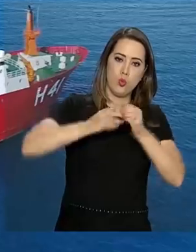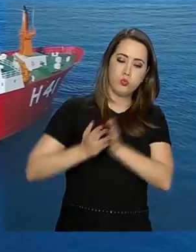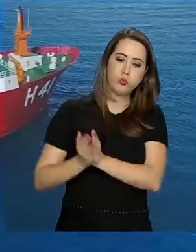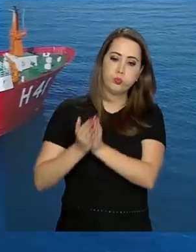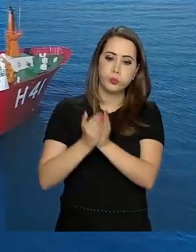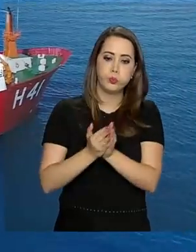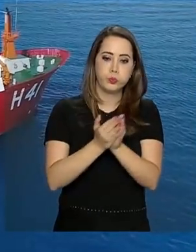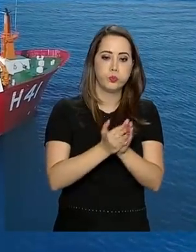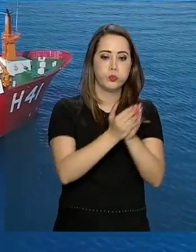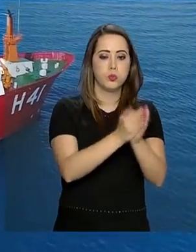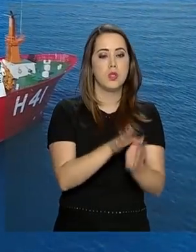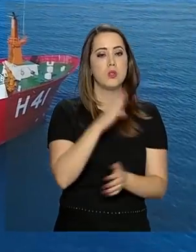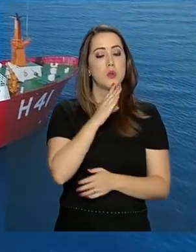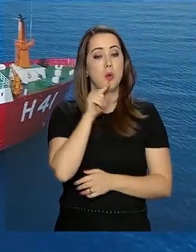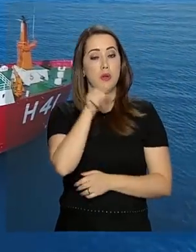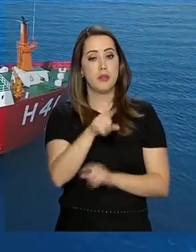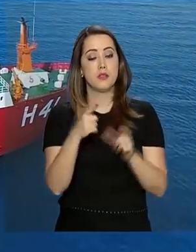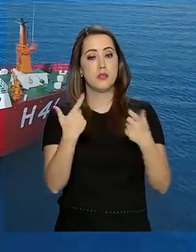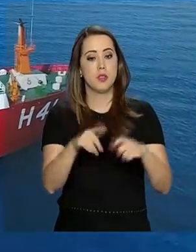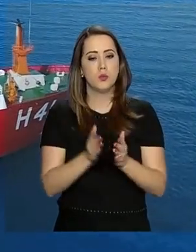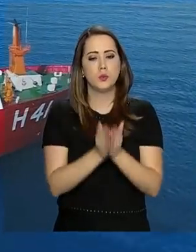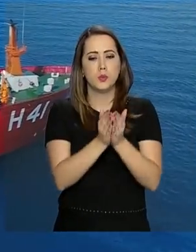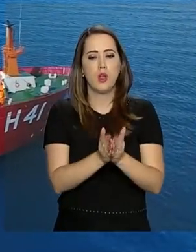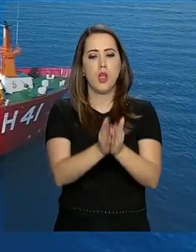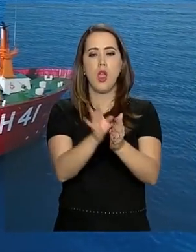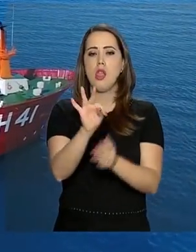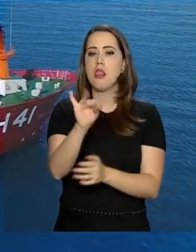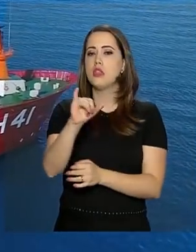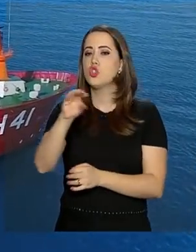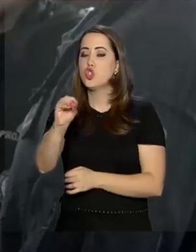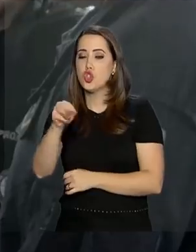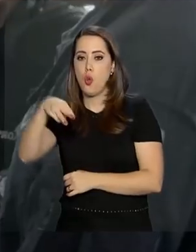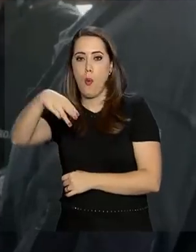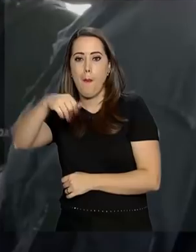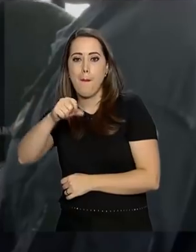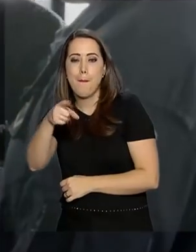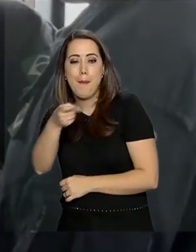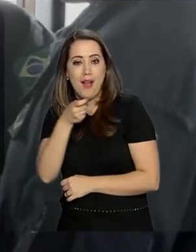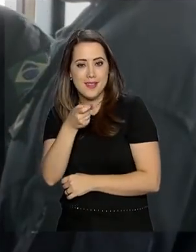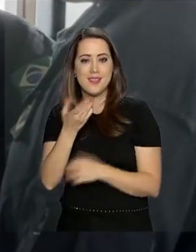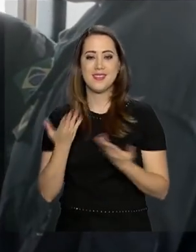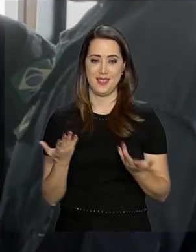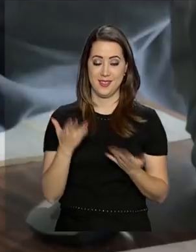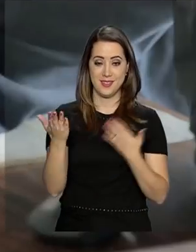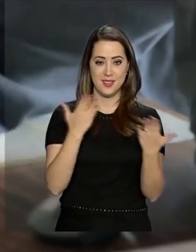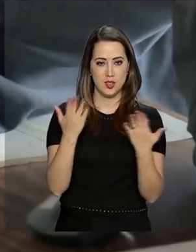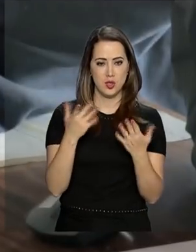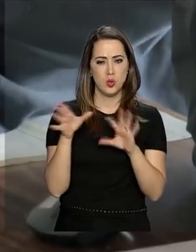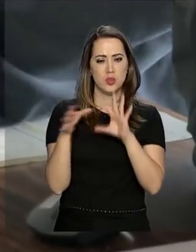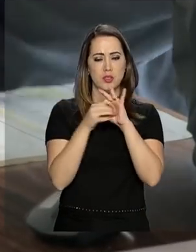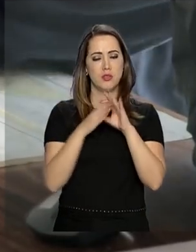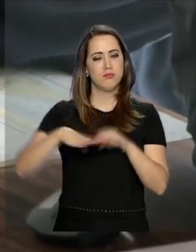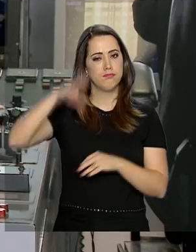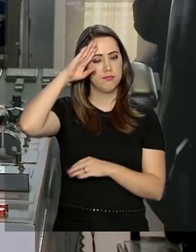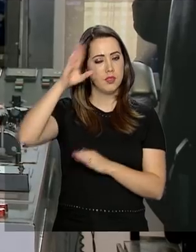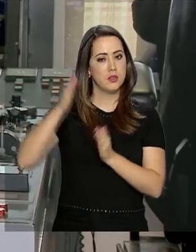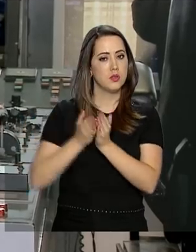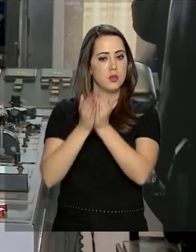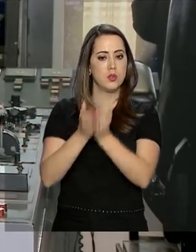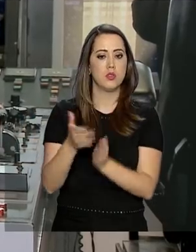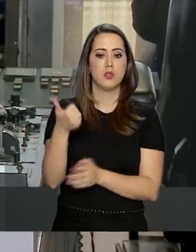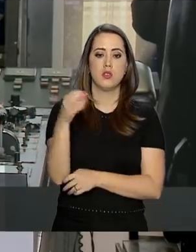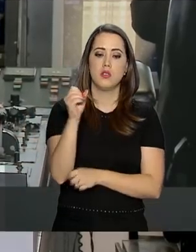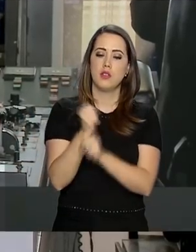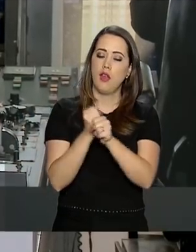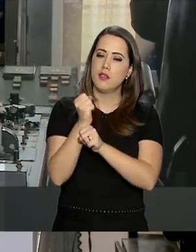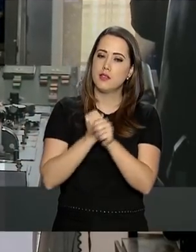Oportunidade para conhecer o tio Max, como é conhecido entre os tripulantes do navio integrado à Marinha há 10 anos. Este é